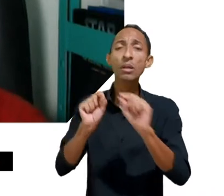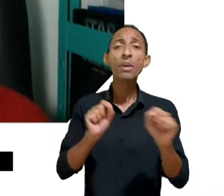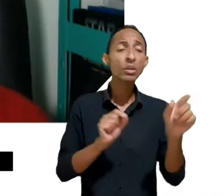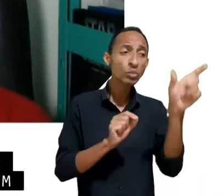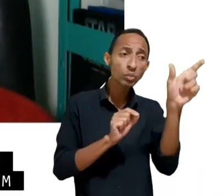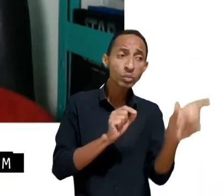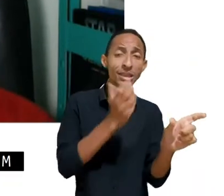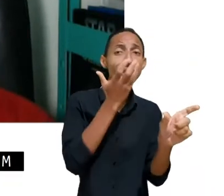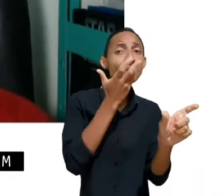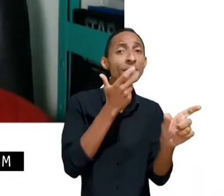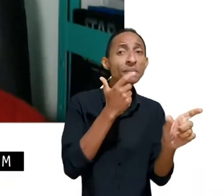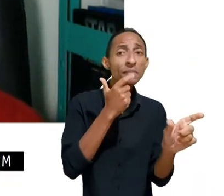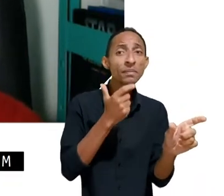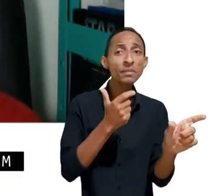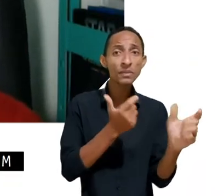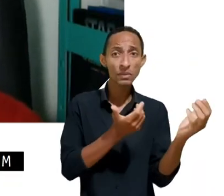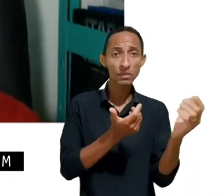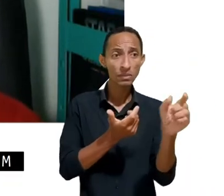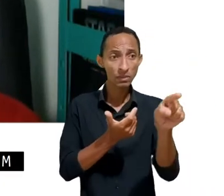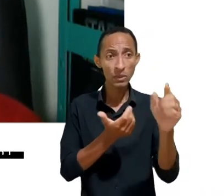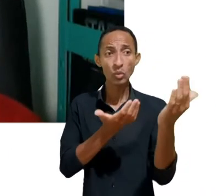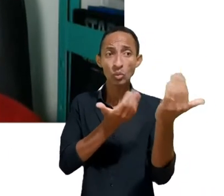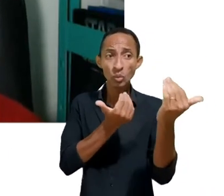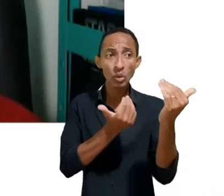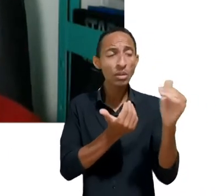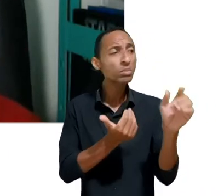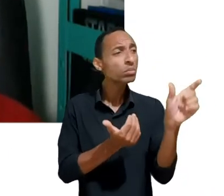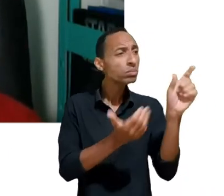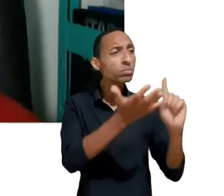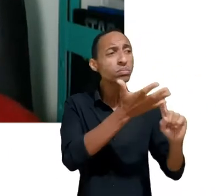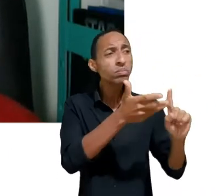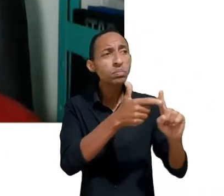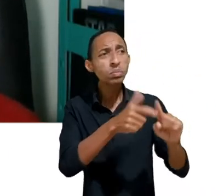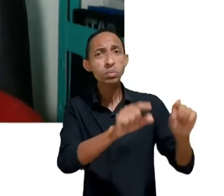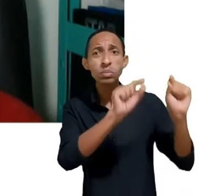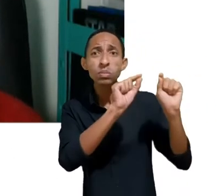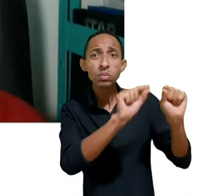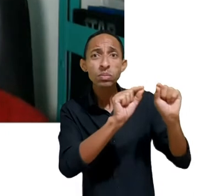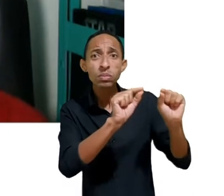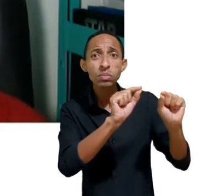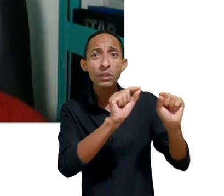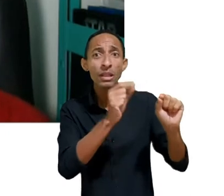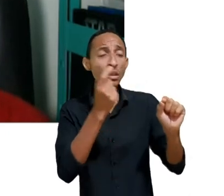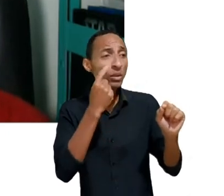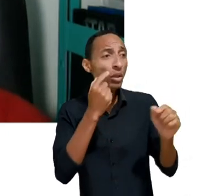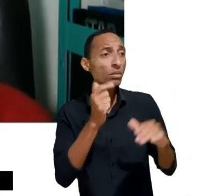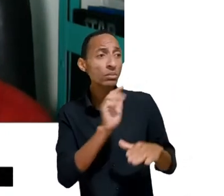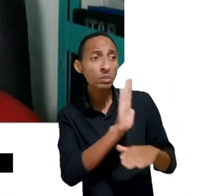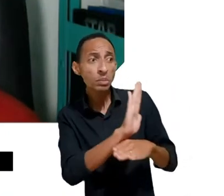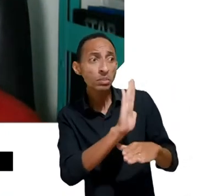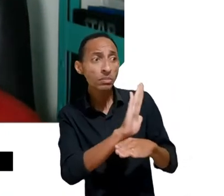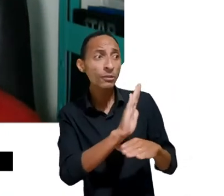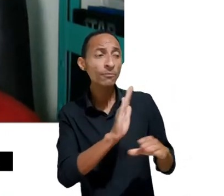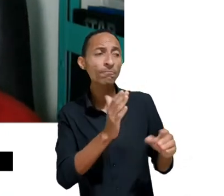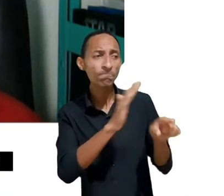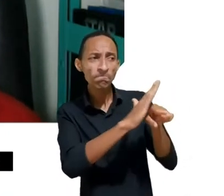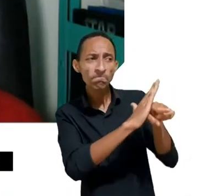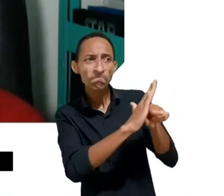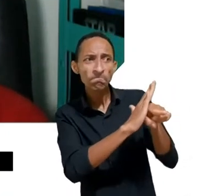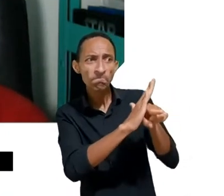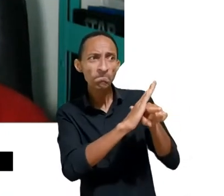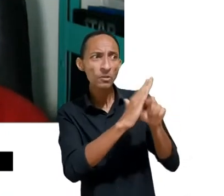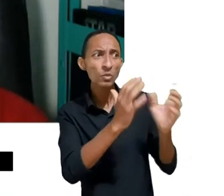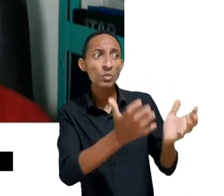decisões de enquadramento e as decisões de como elas serão tratadas a partir desse enquadramento são automatizadas